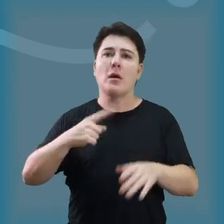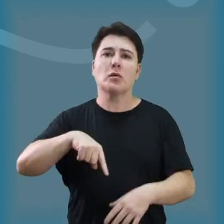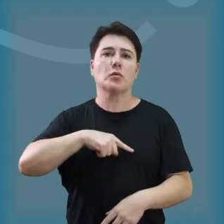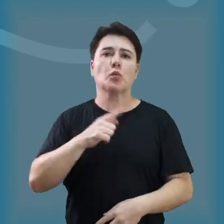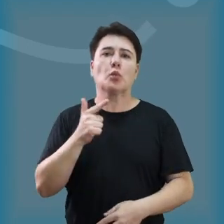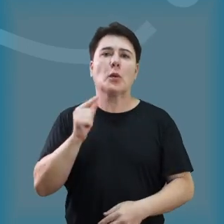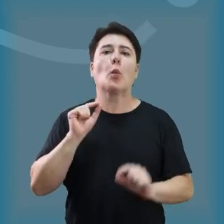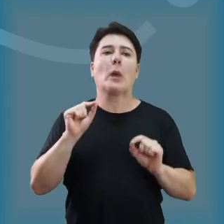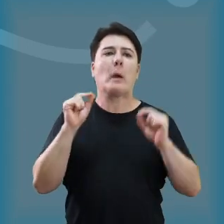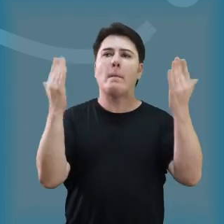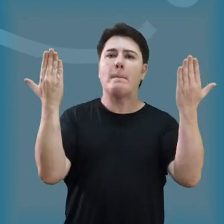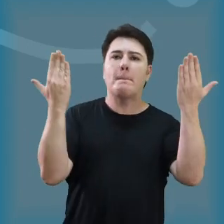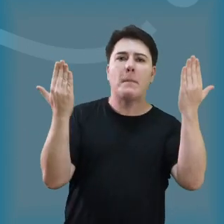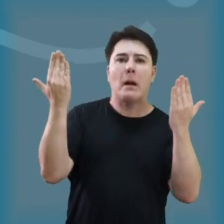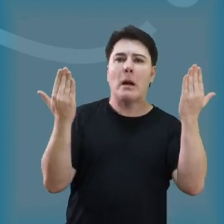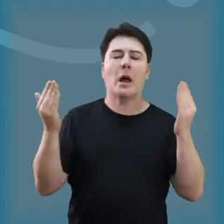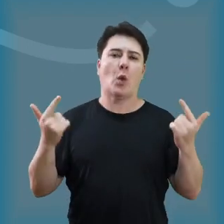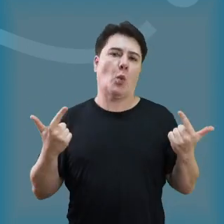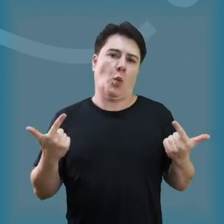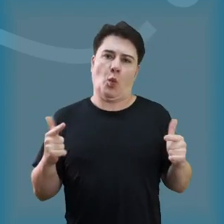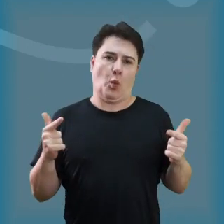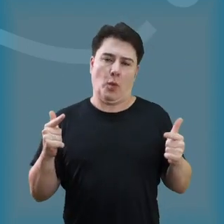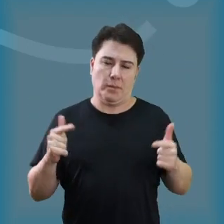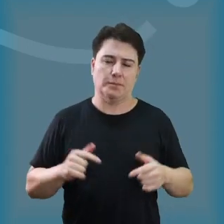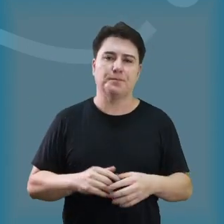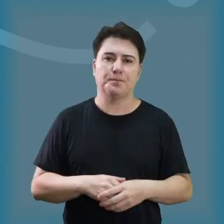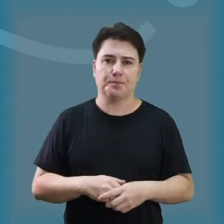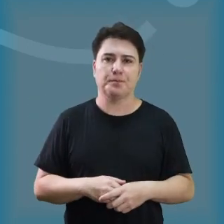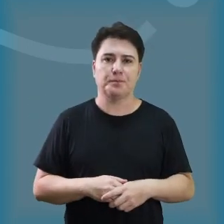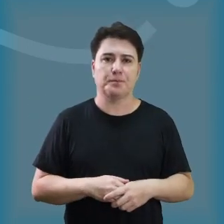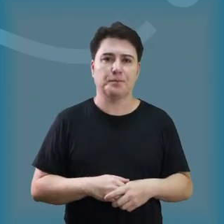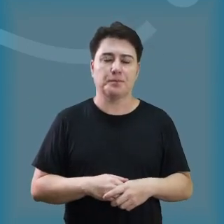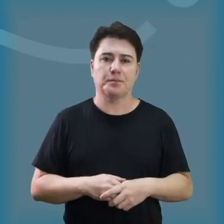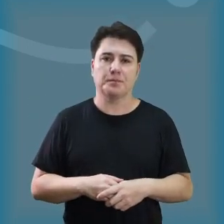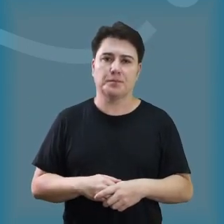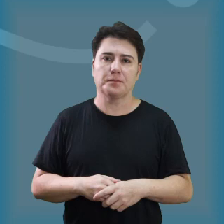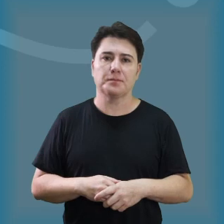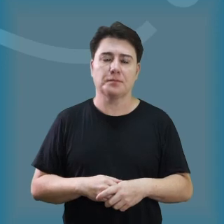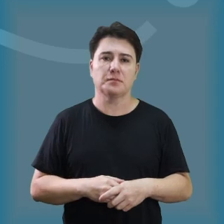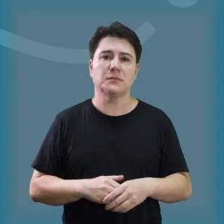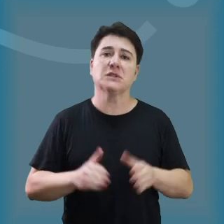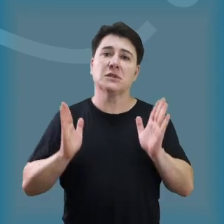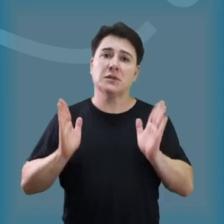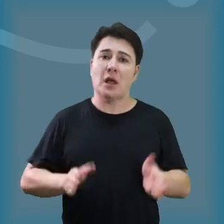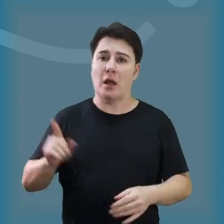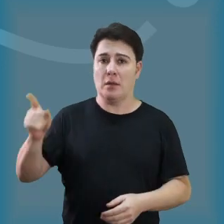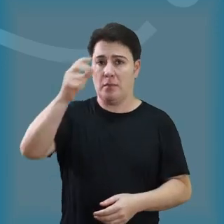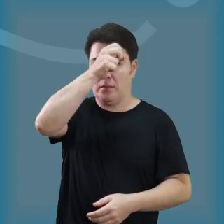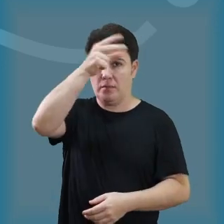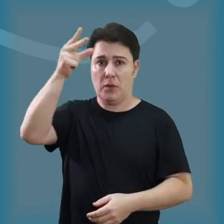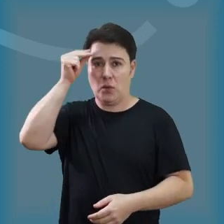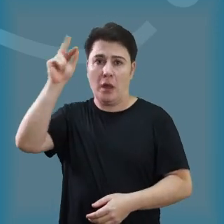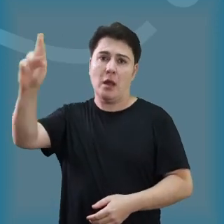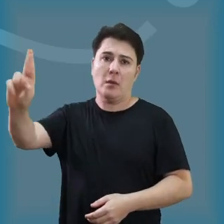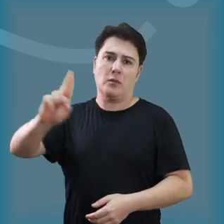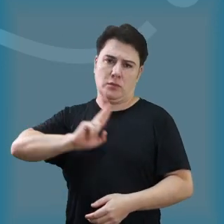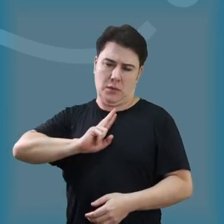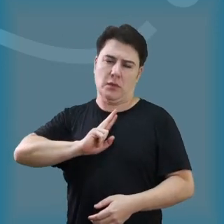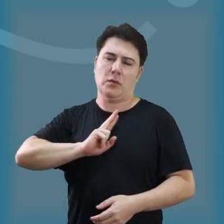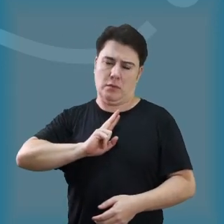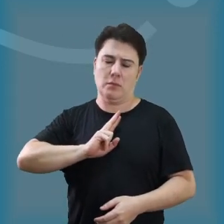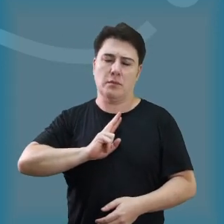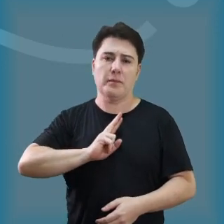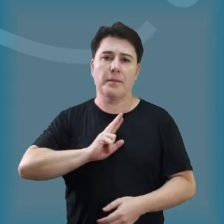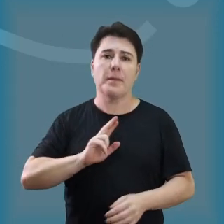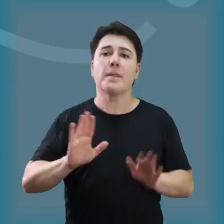mas não temos nenhum parâmetro para poder realmente saber se é essa necessidade. Bom, tivemos a resposta